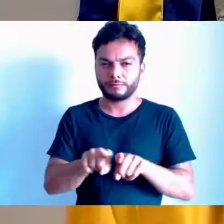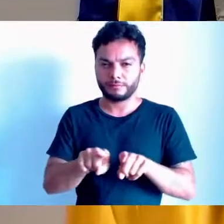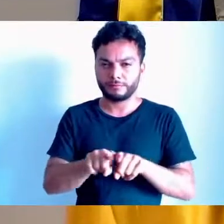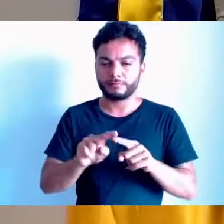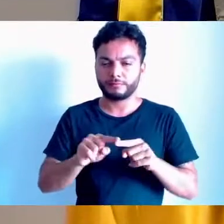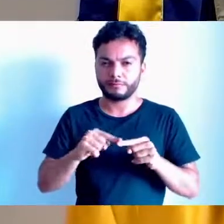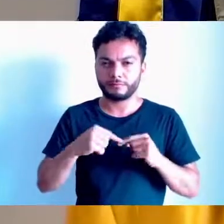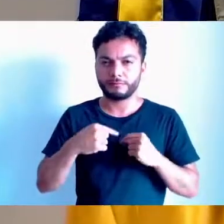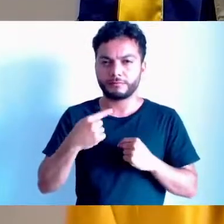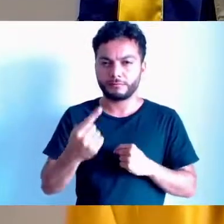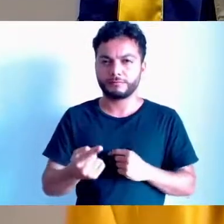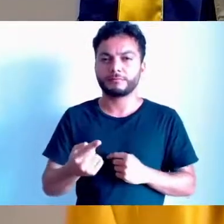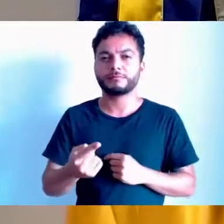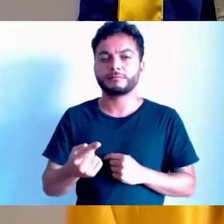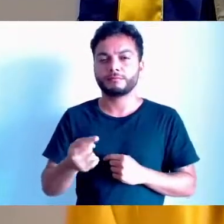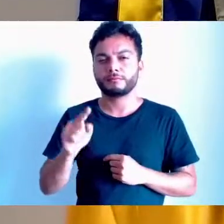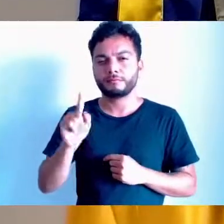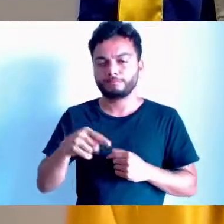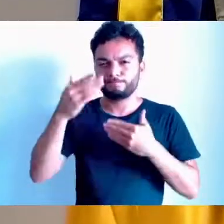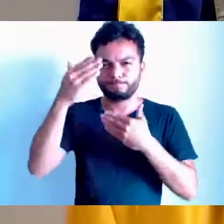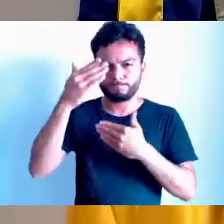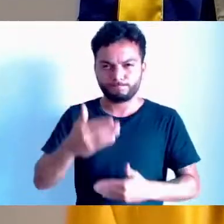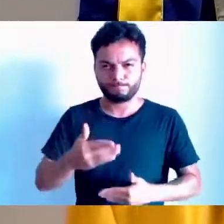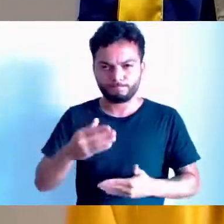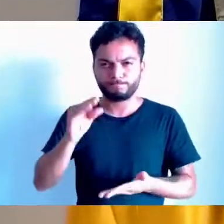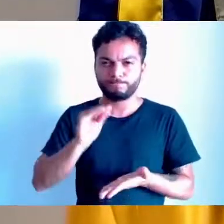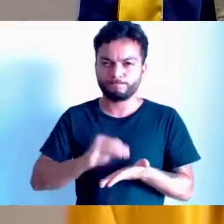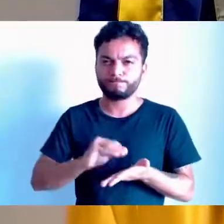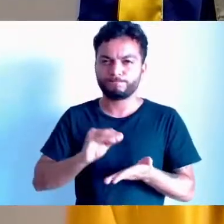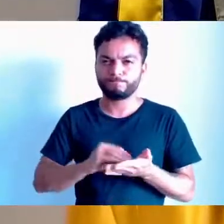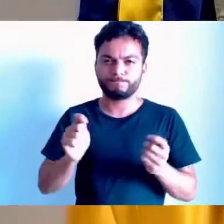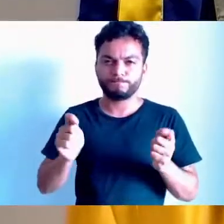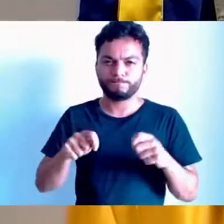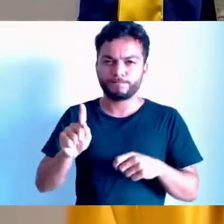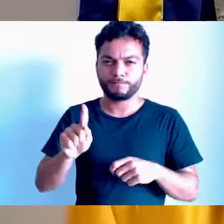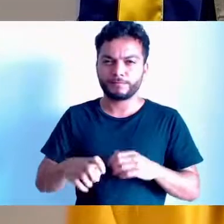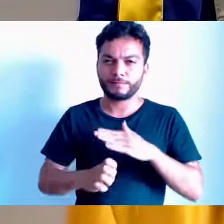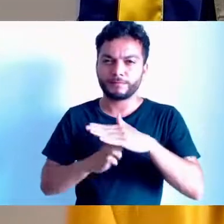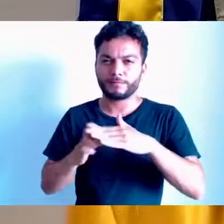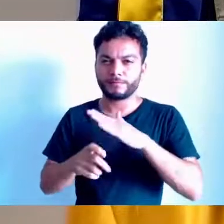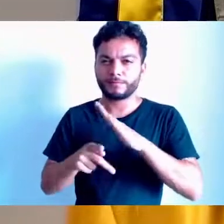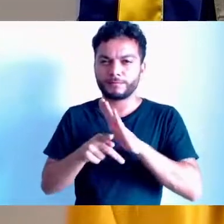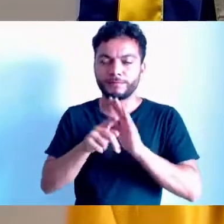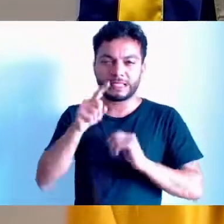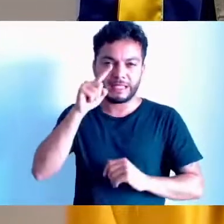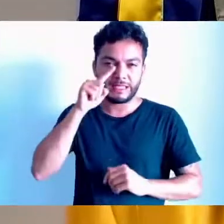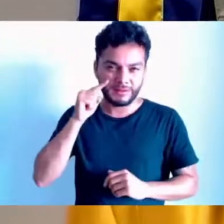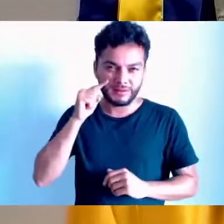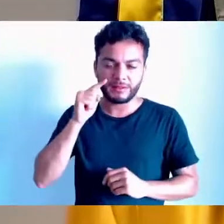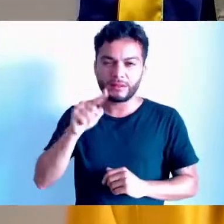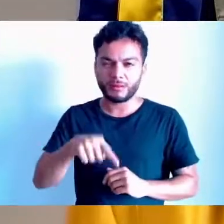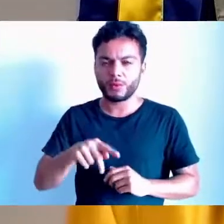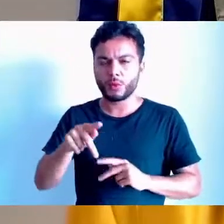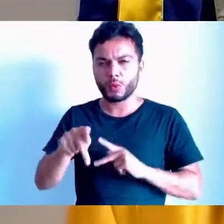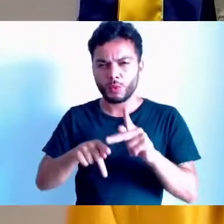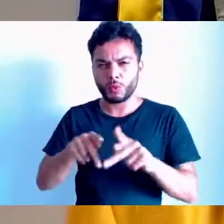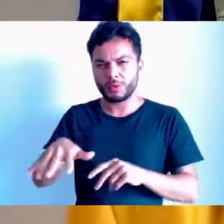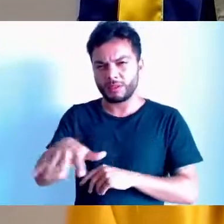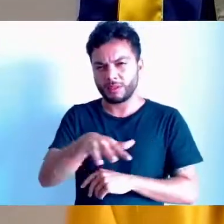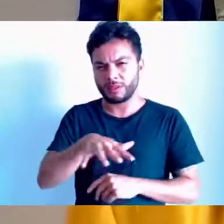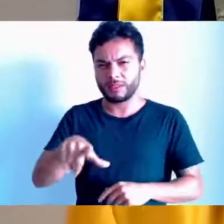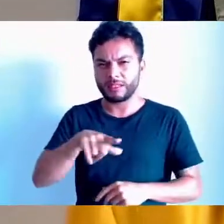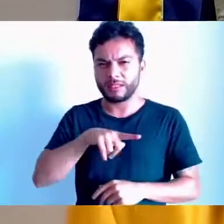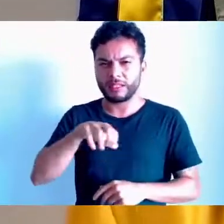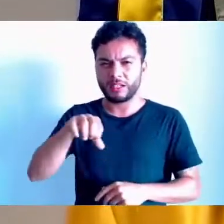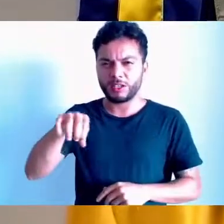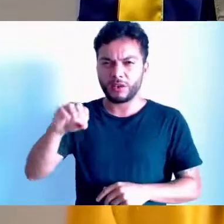comprovação de incompetência vai ser dessa empresa de amarelo aí. Esse pessoal que dizem que tem 90 e não